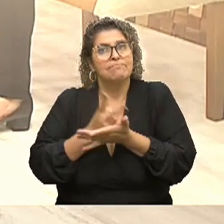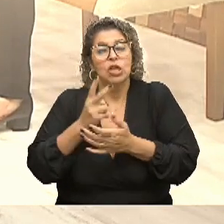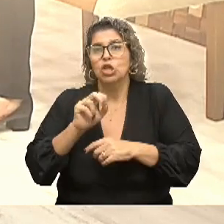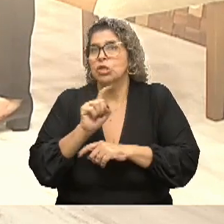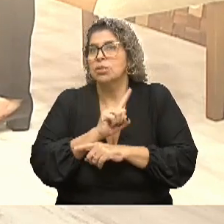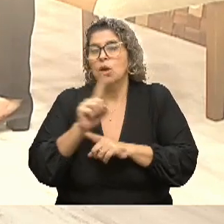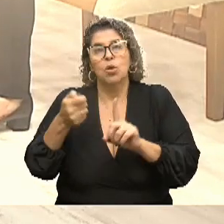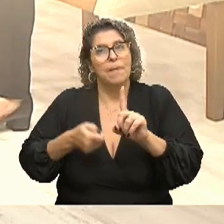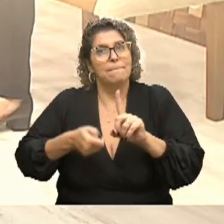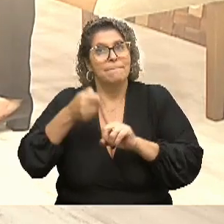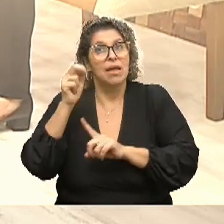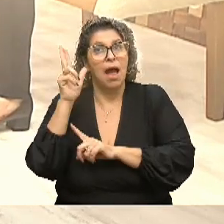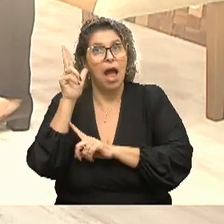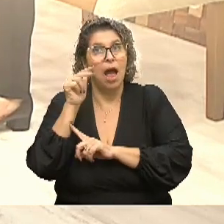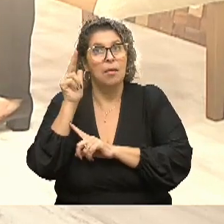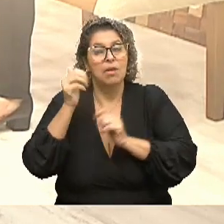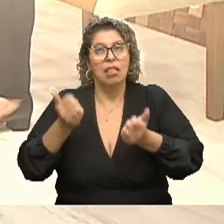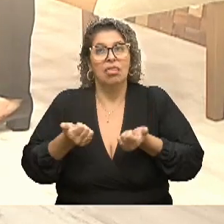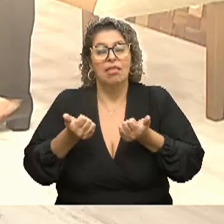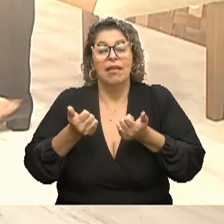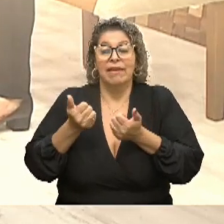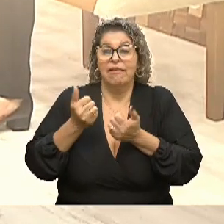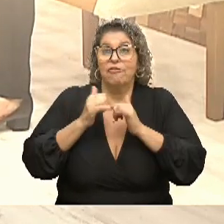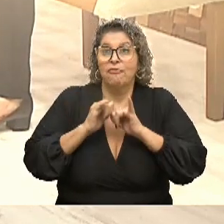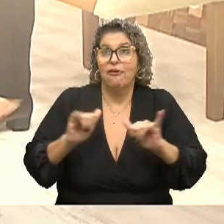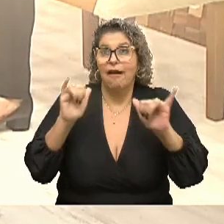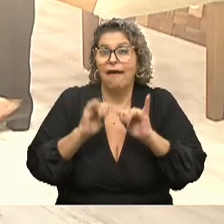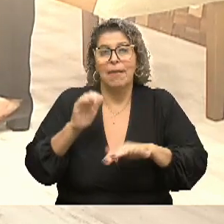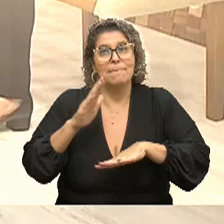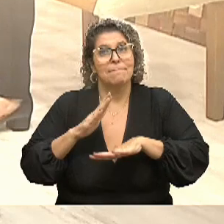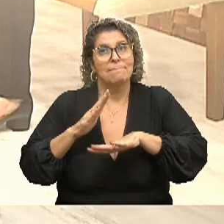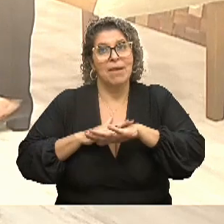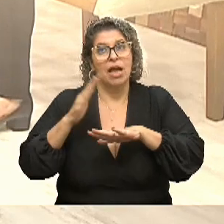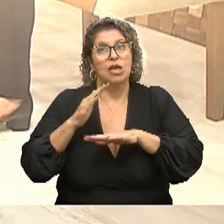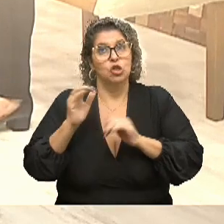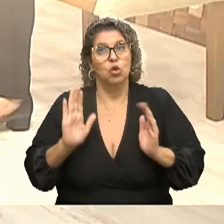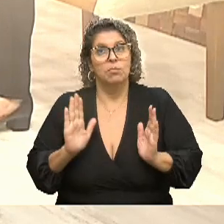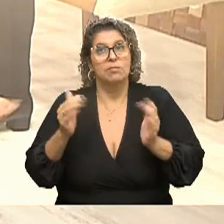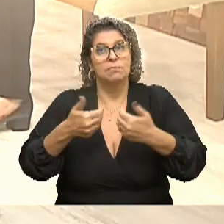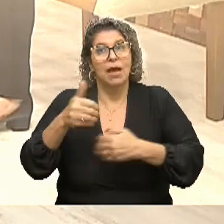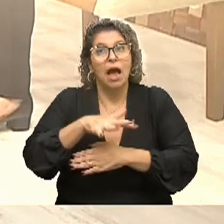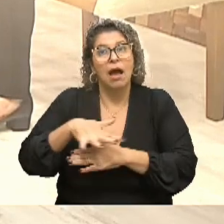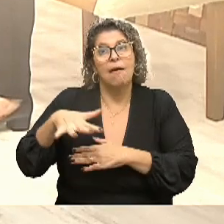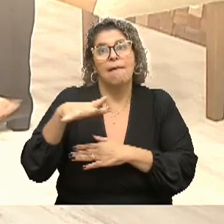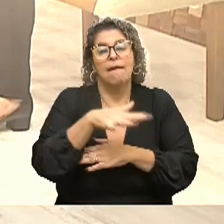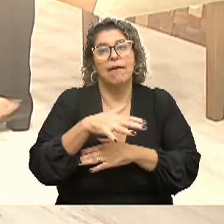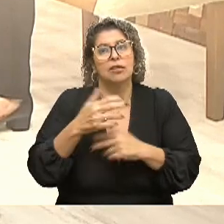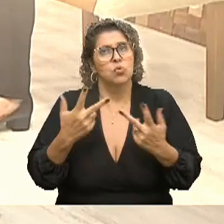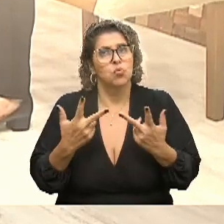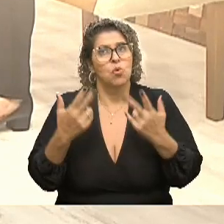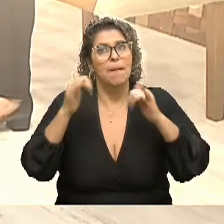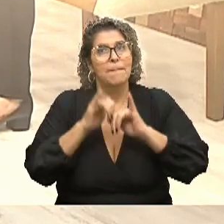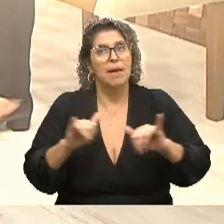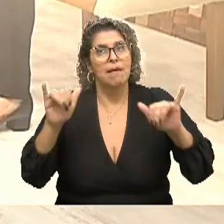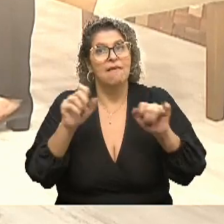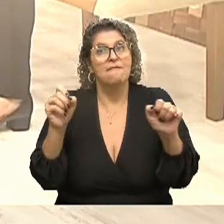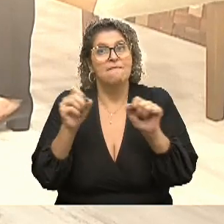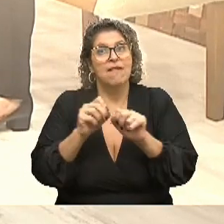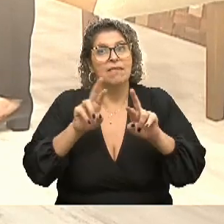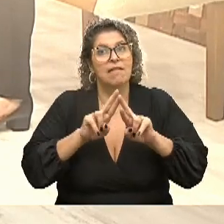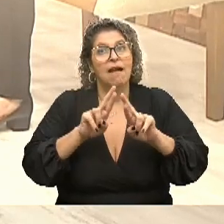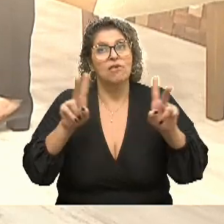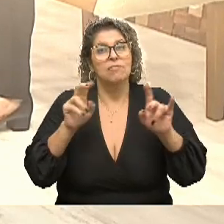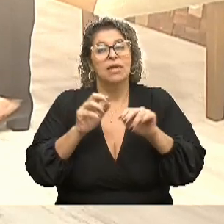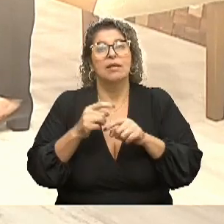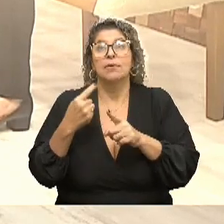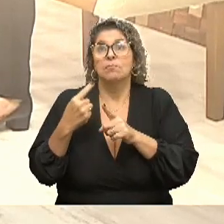só no mês de abril, que é dedicado ao autismo, mas que a gente sempre possa, com espaços, nem espaços como esse, o programa Faça a Diferença, falar